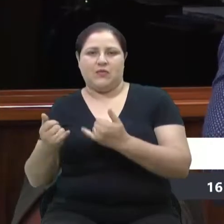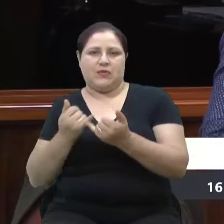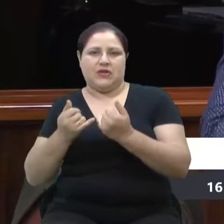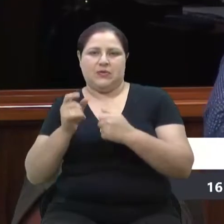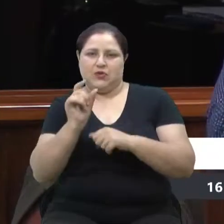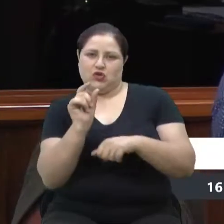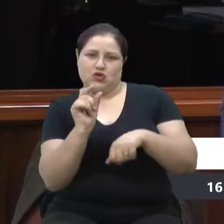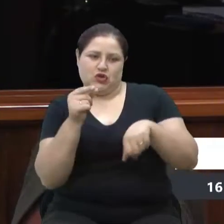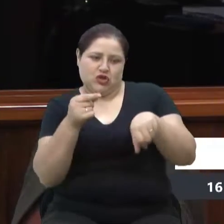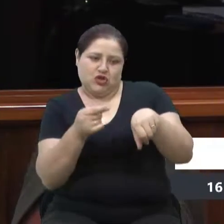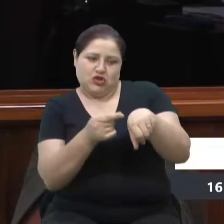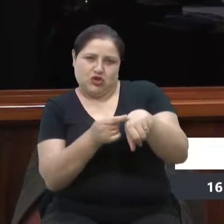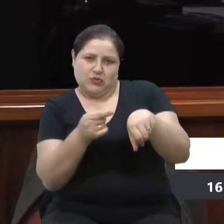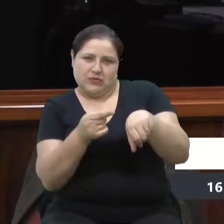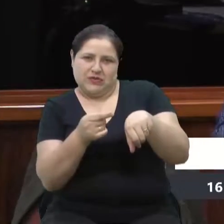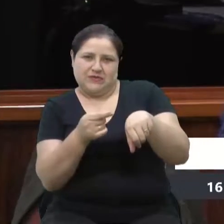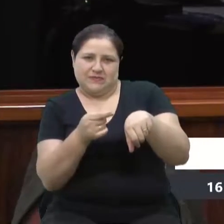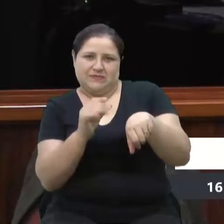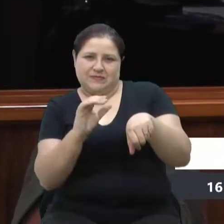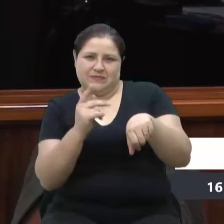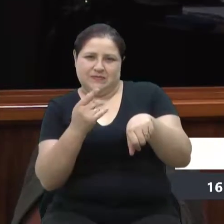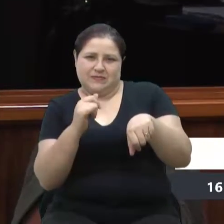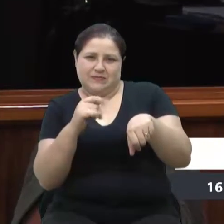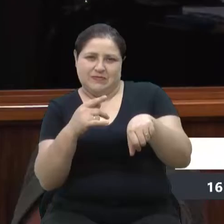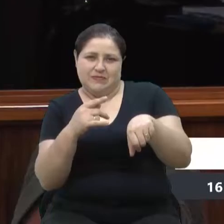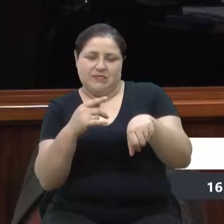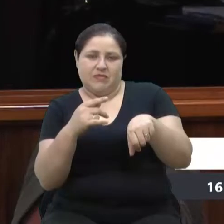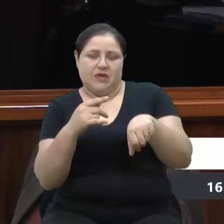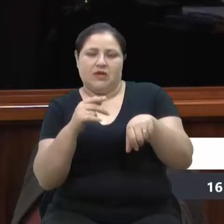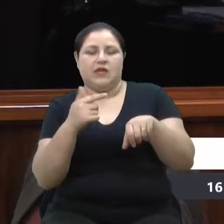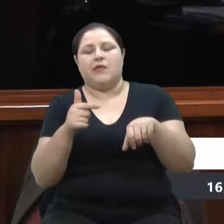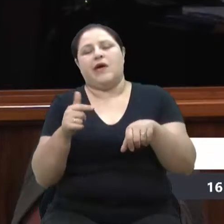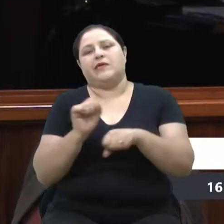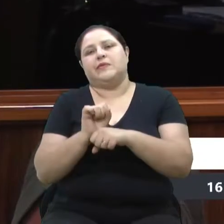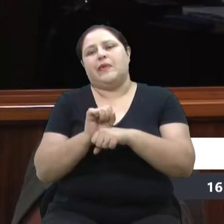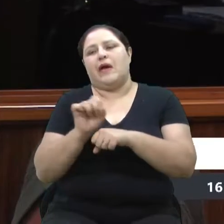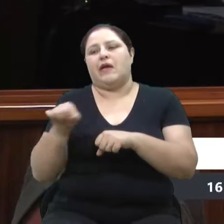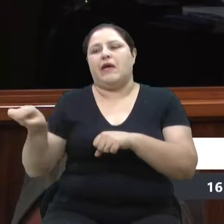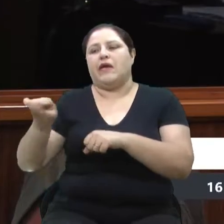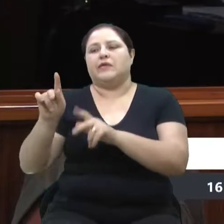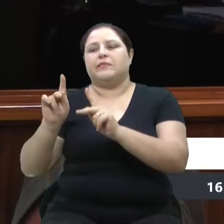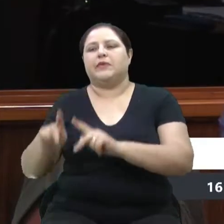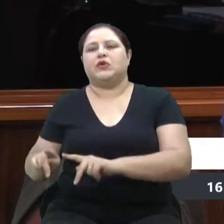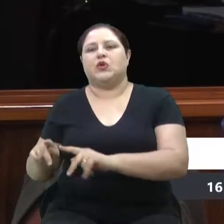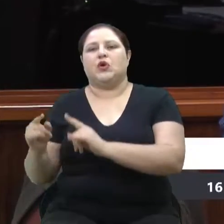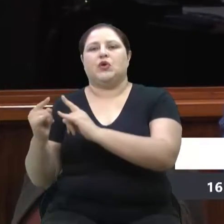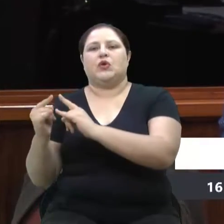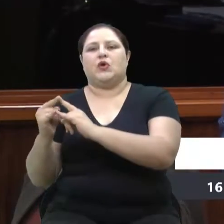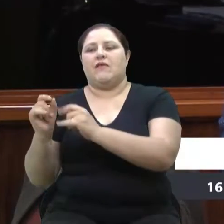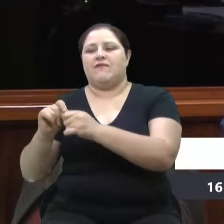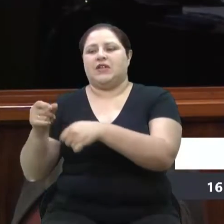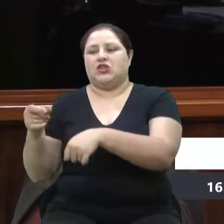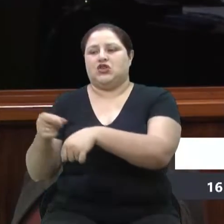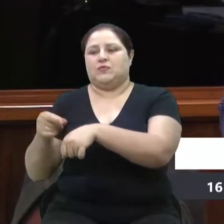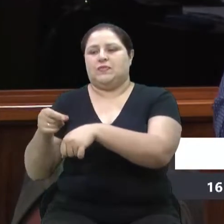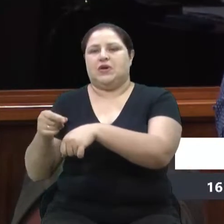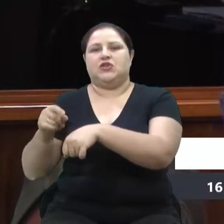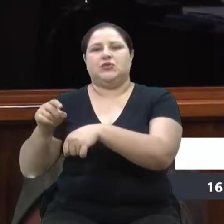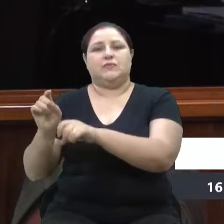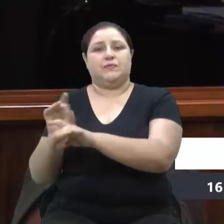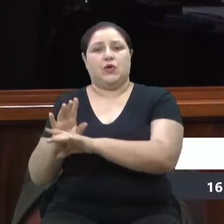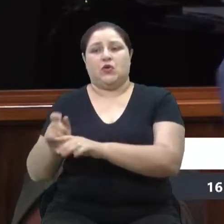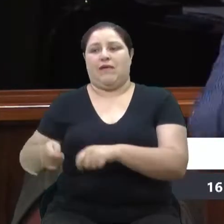que as pessoas da proteção animal façam a chipagem, para depois doar, porque não tem condições, já